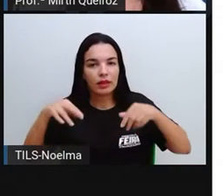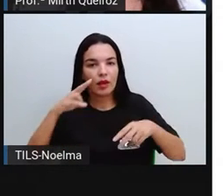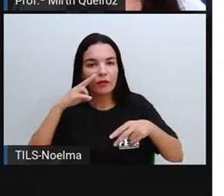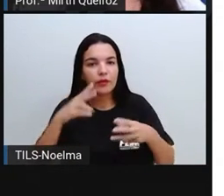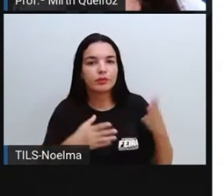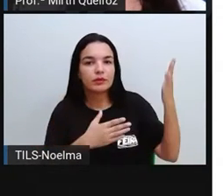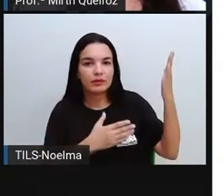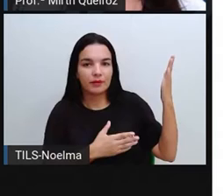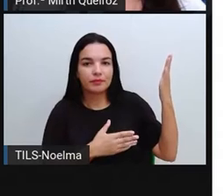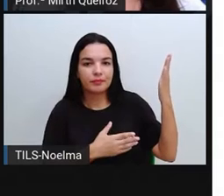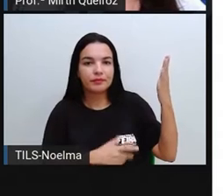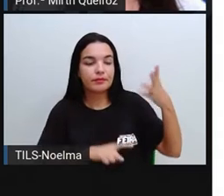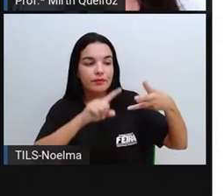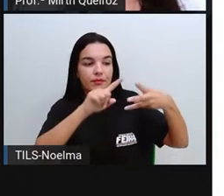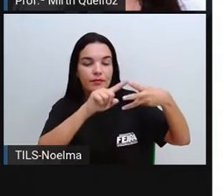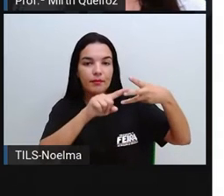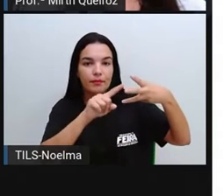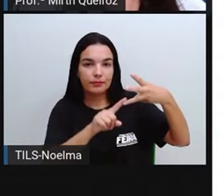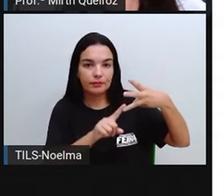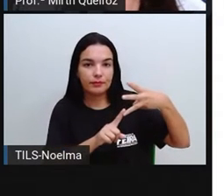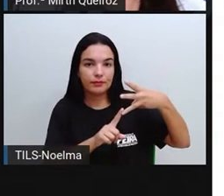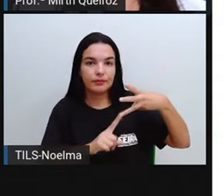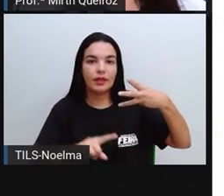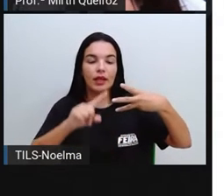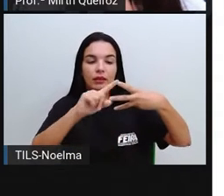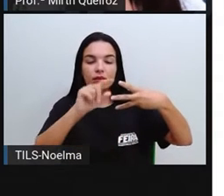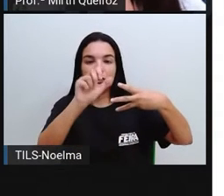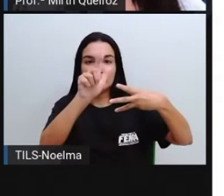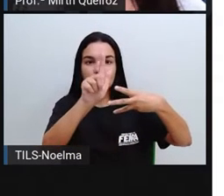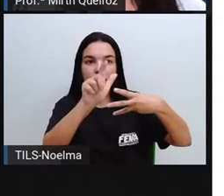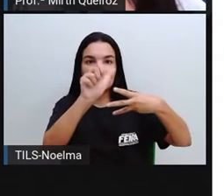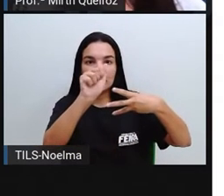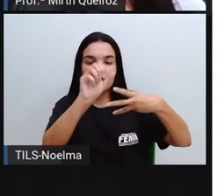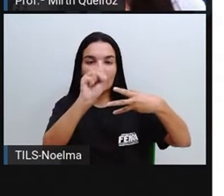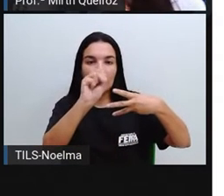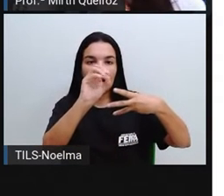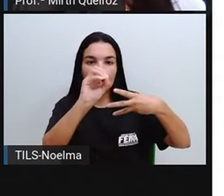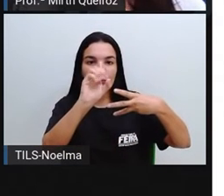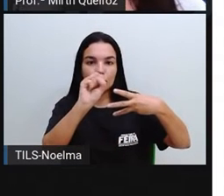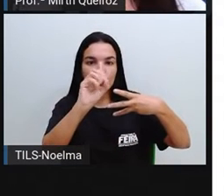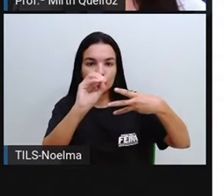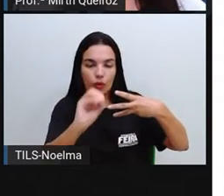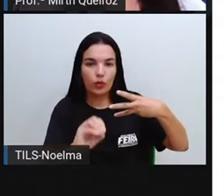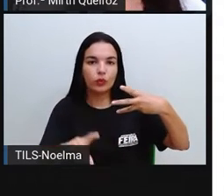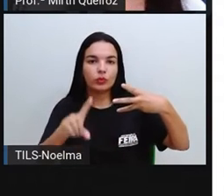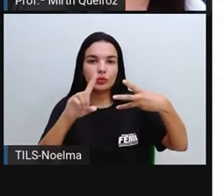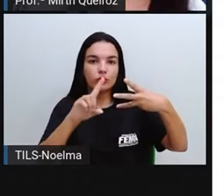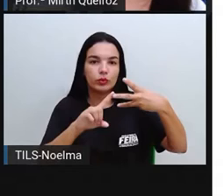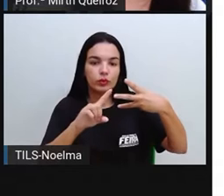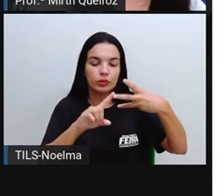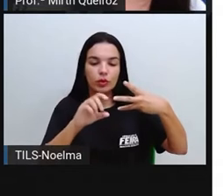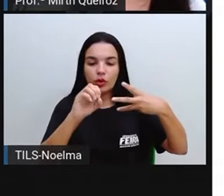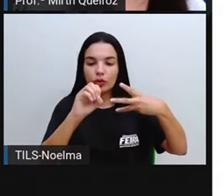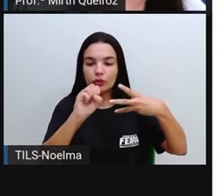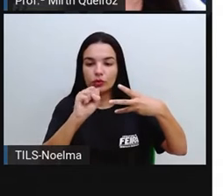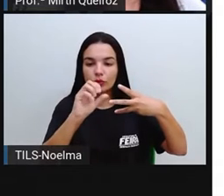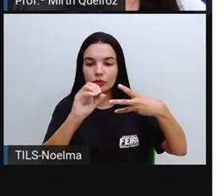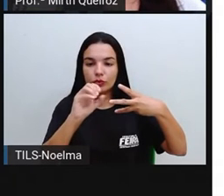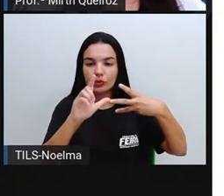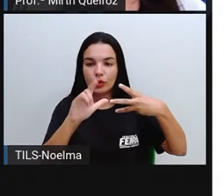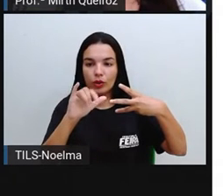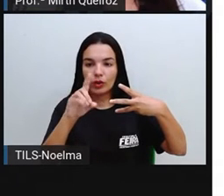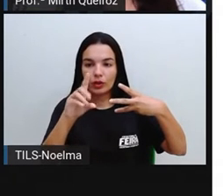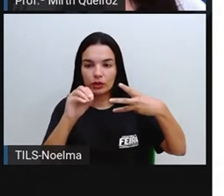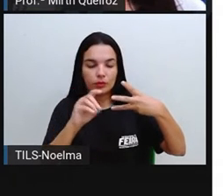água é uma gota de